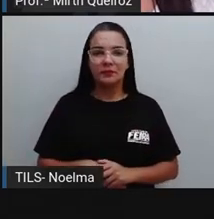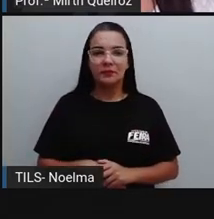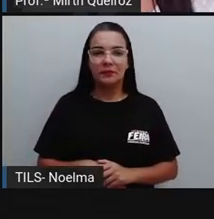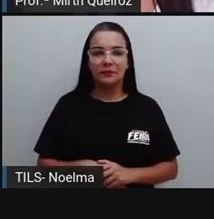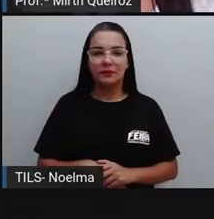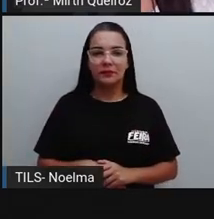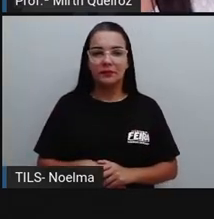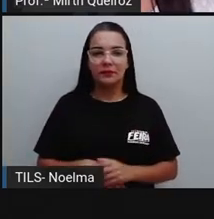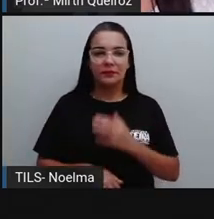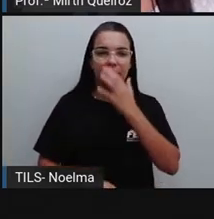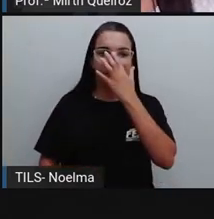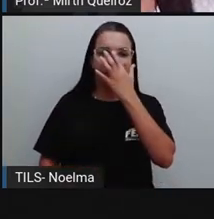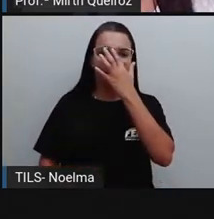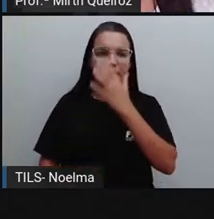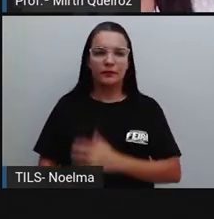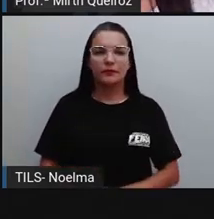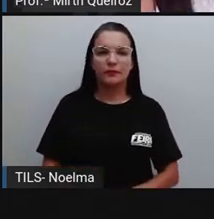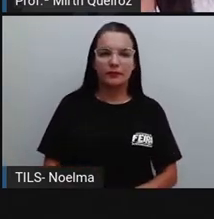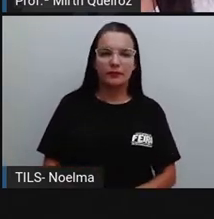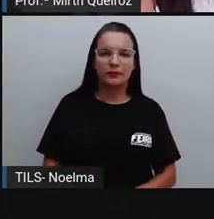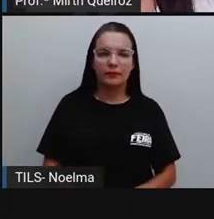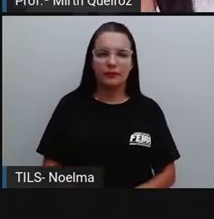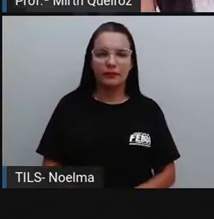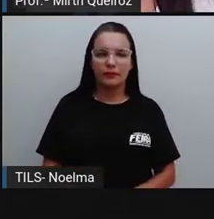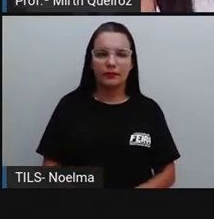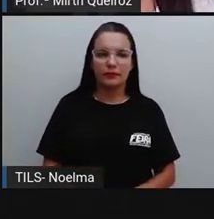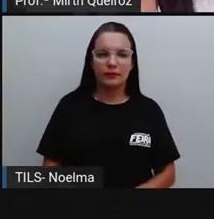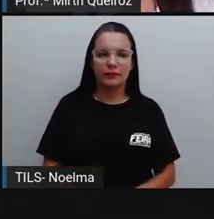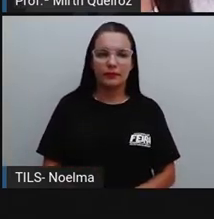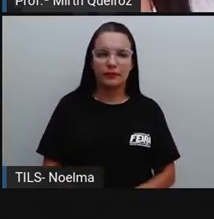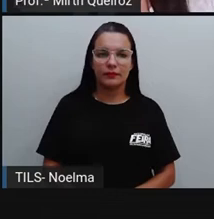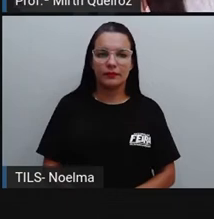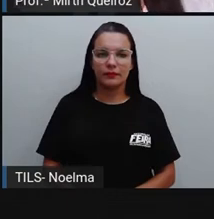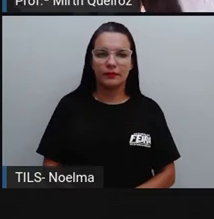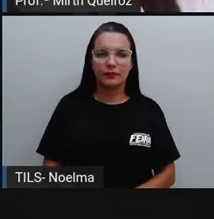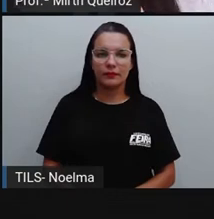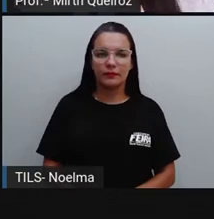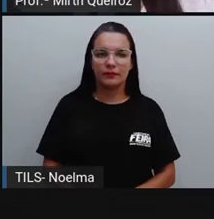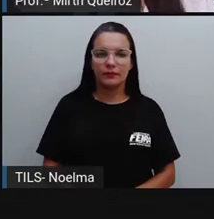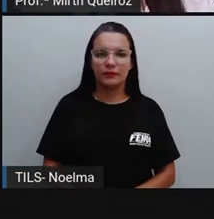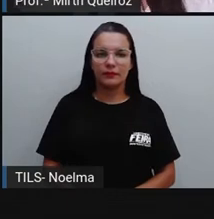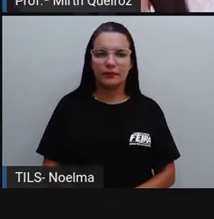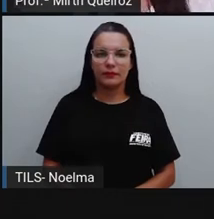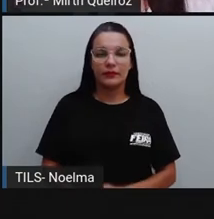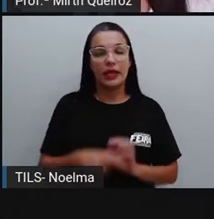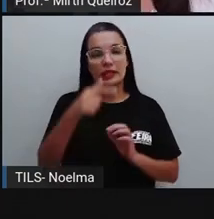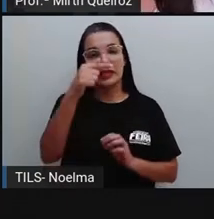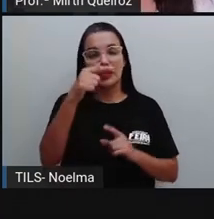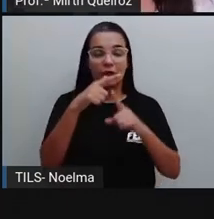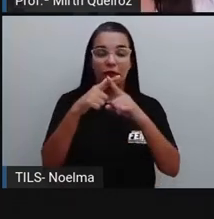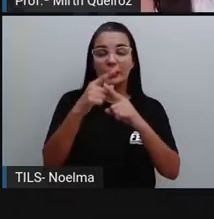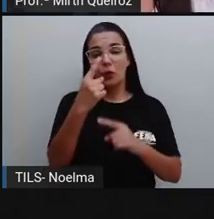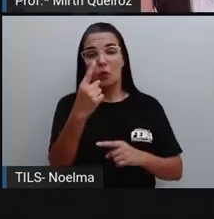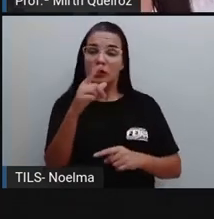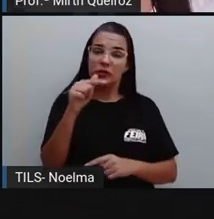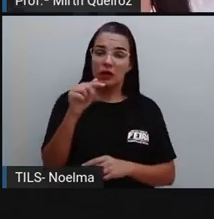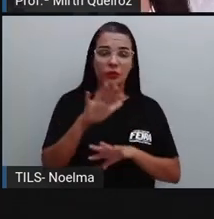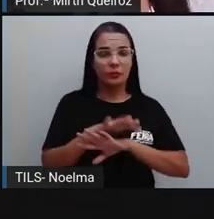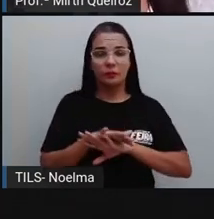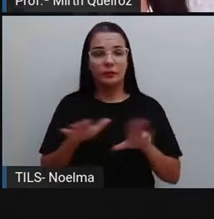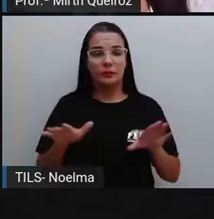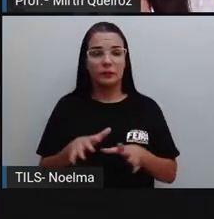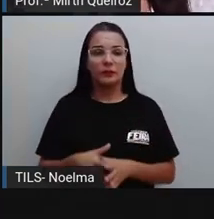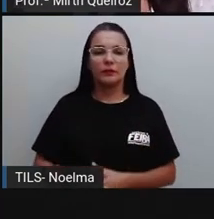o último número é a casa das unidades, não precisa a gente multiplicar, mas a gente poderia multiplicar por um. Sete vezes um, sete unidades,